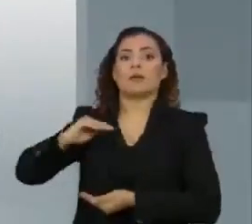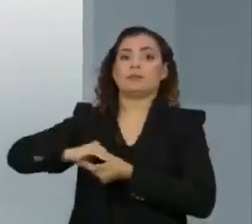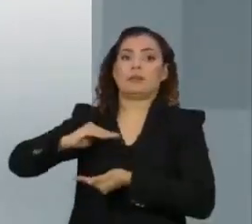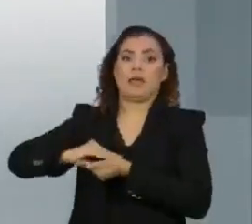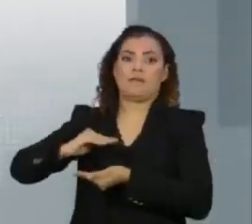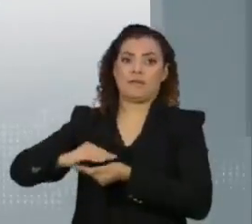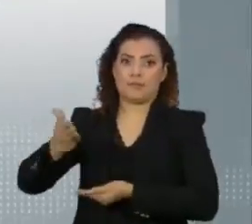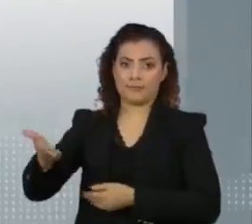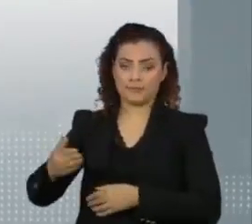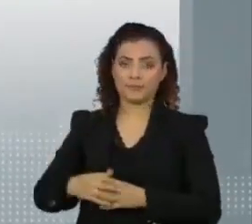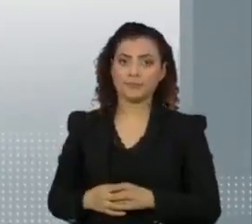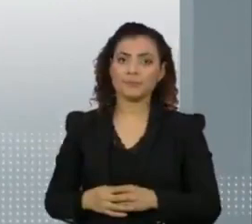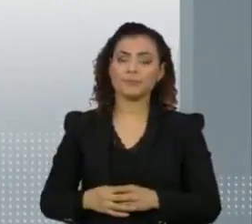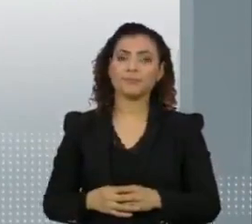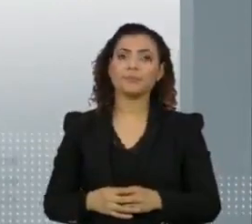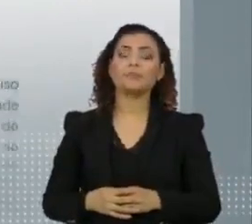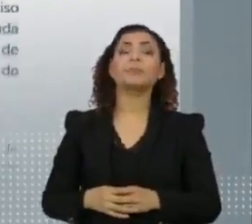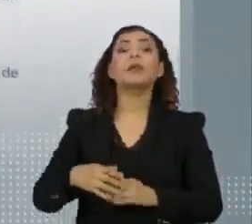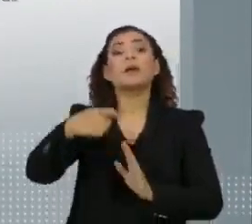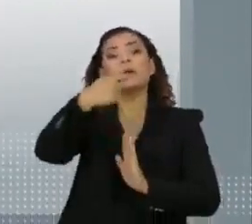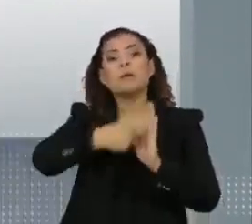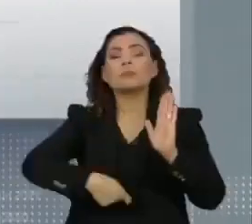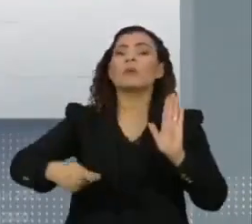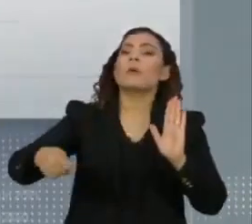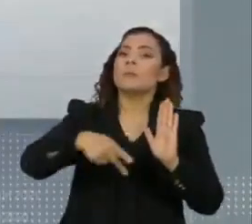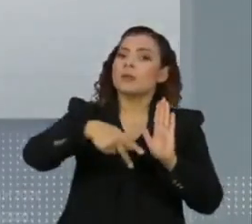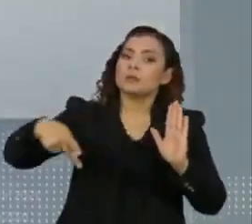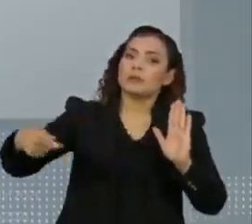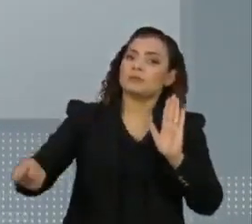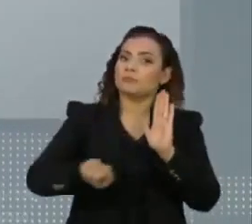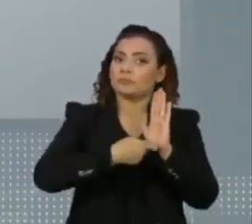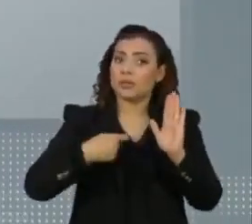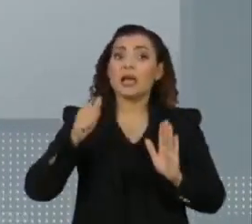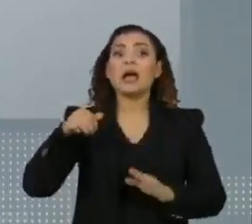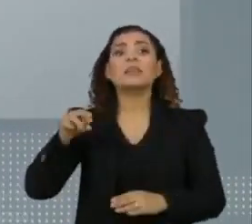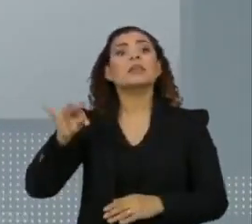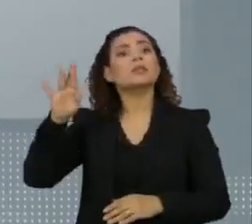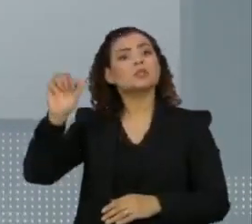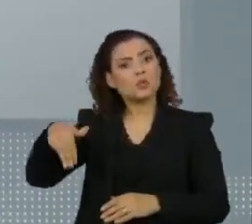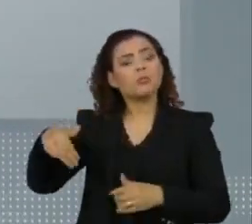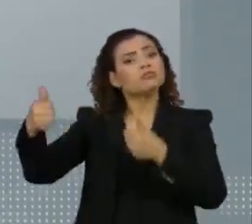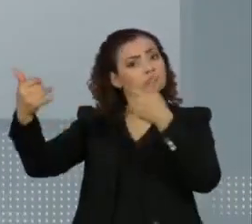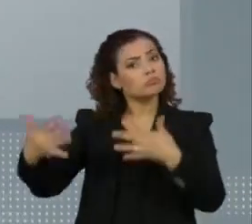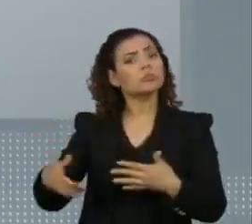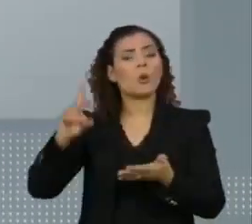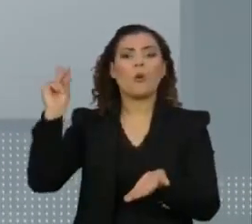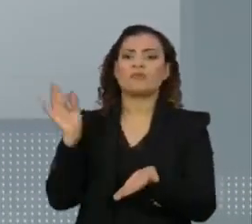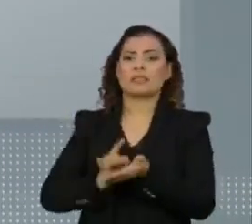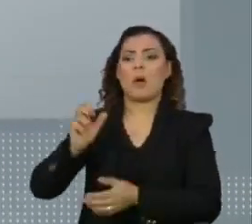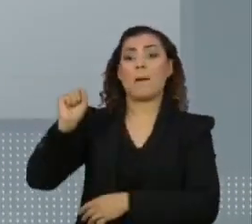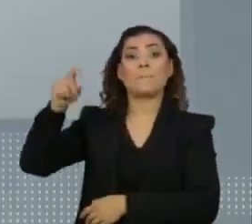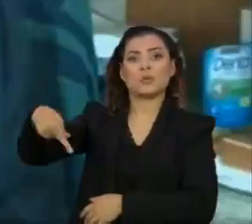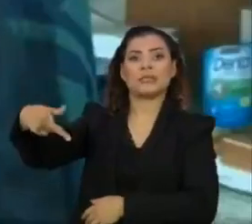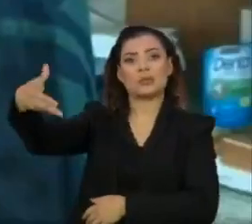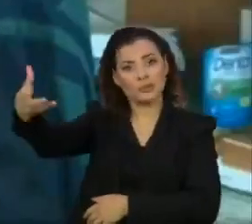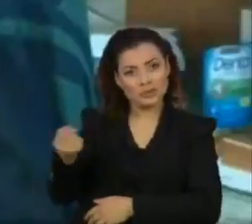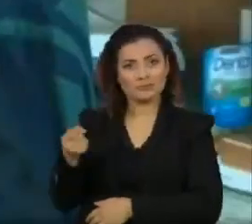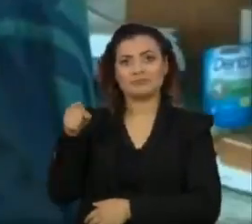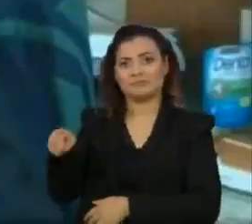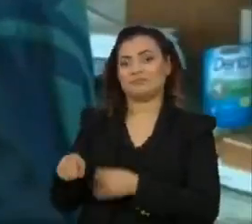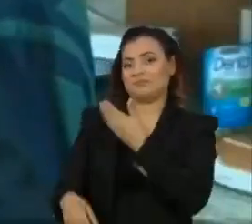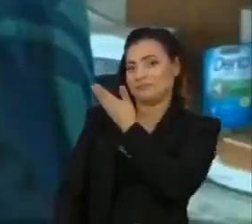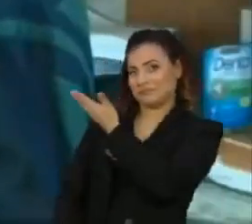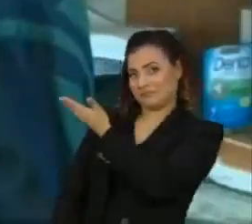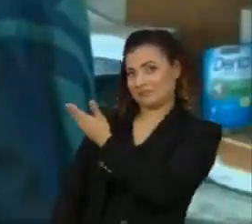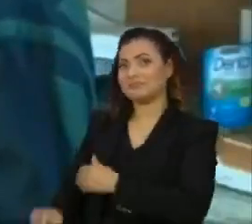O documento assinado pelo presidente e pelo ministro da Justiça, Anderson Torres, torna oficial a aposentadoria do ministro, que já